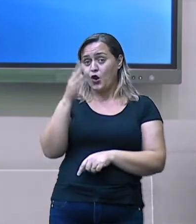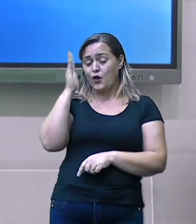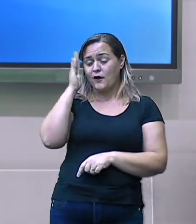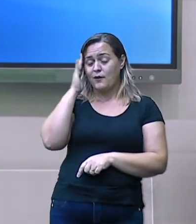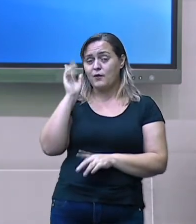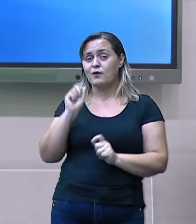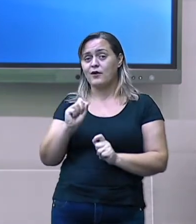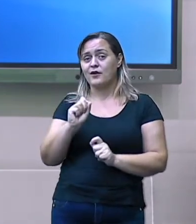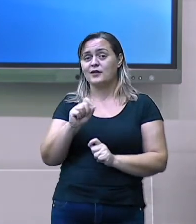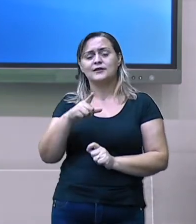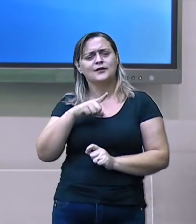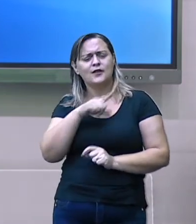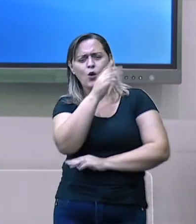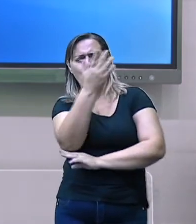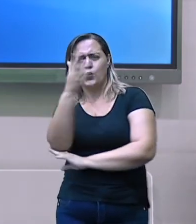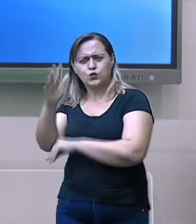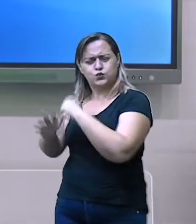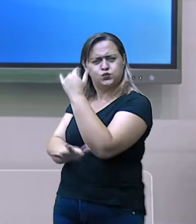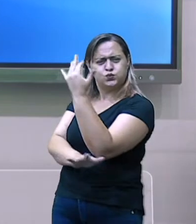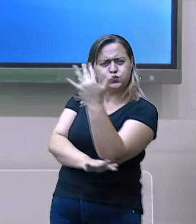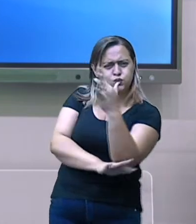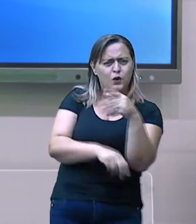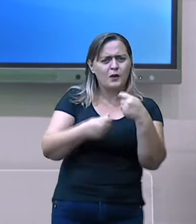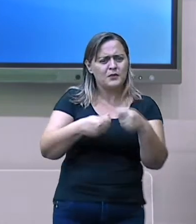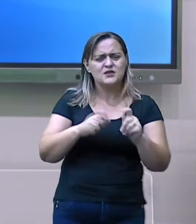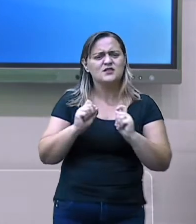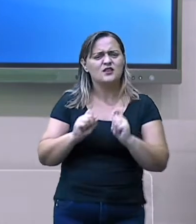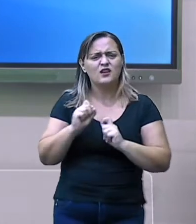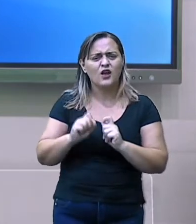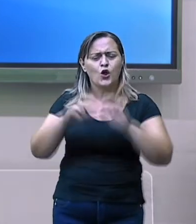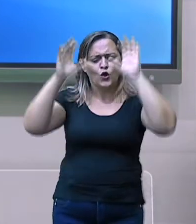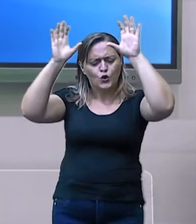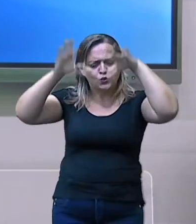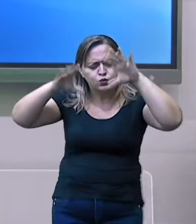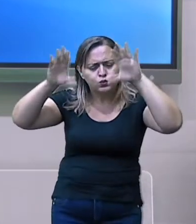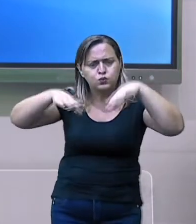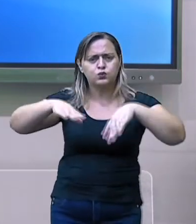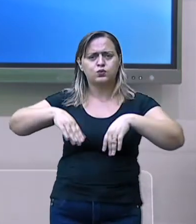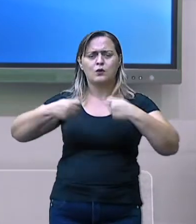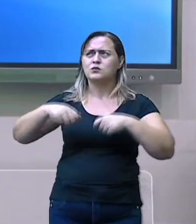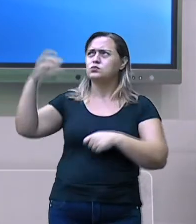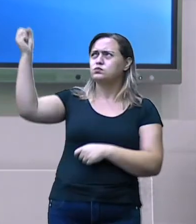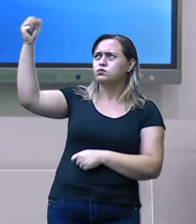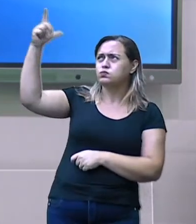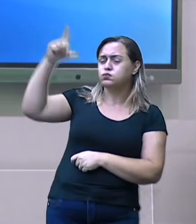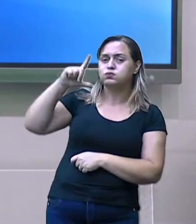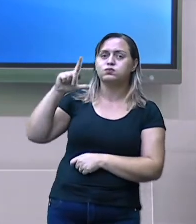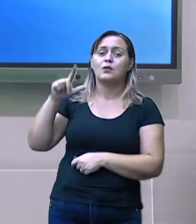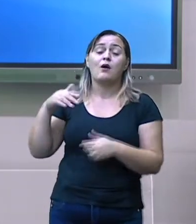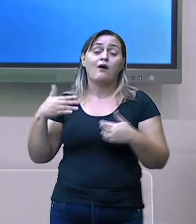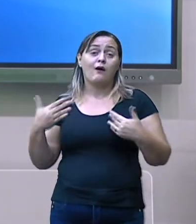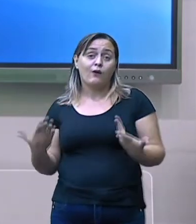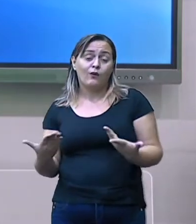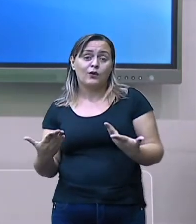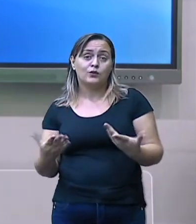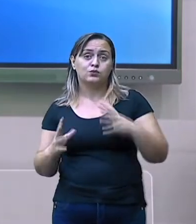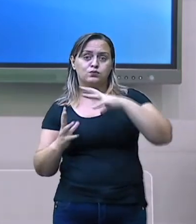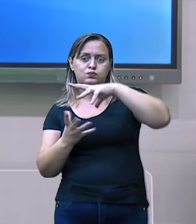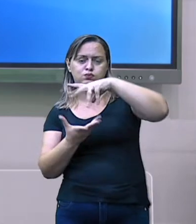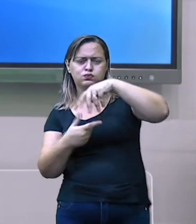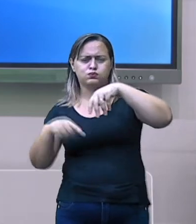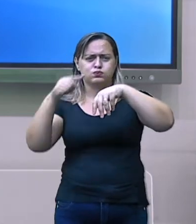temos que ter o quê? Muito calor, muita chuva. E nessas regiões nós não vamos encontrar essas